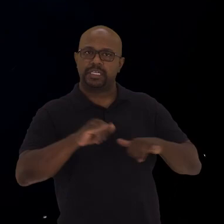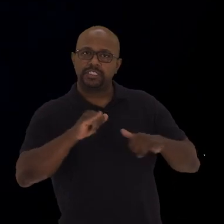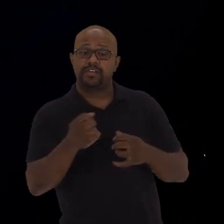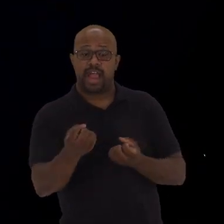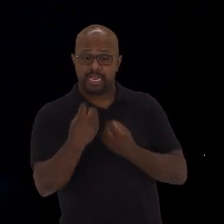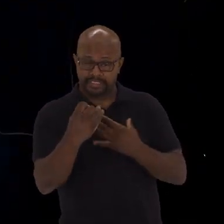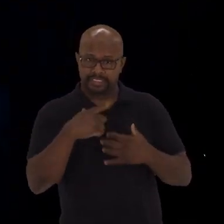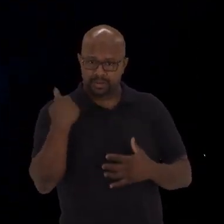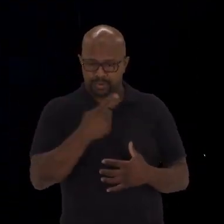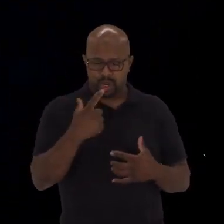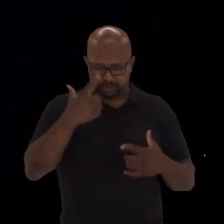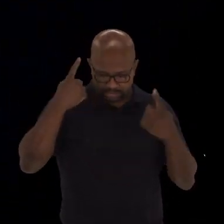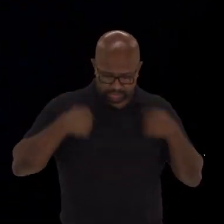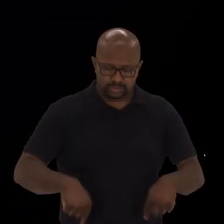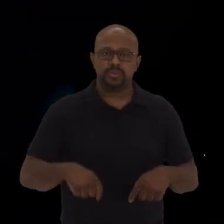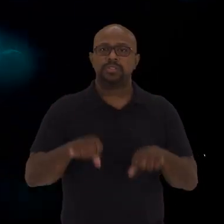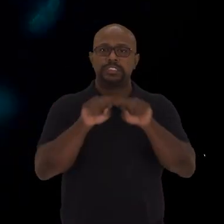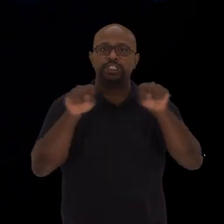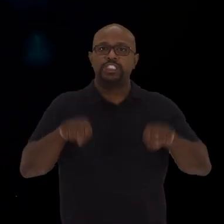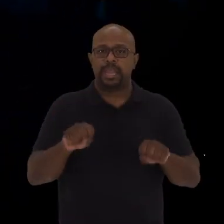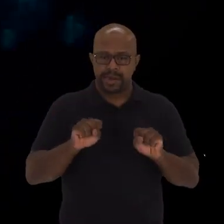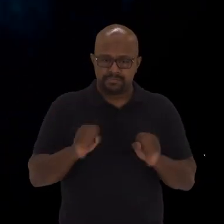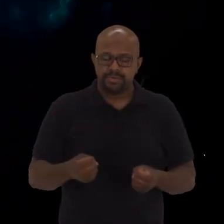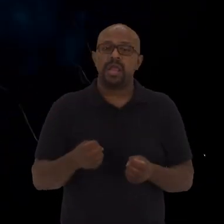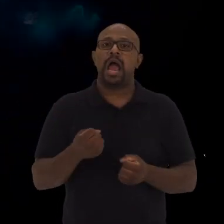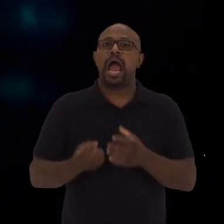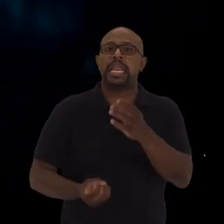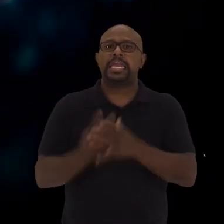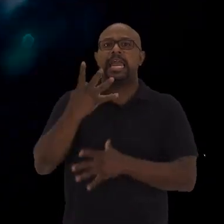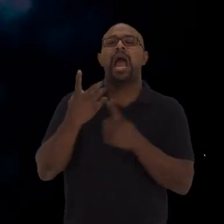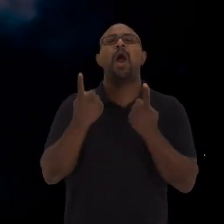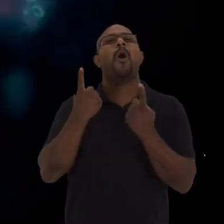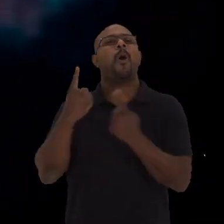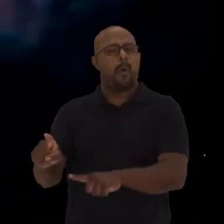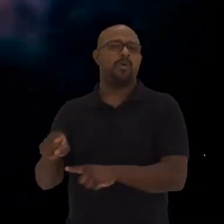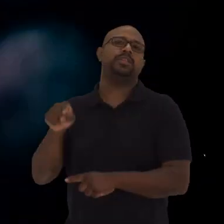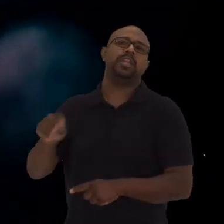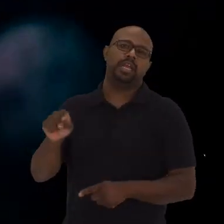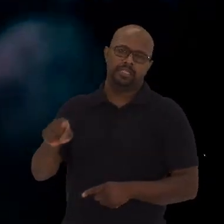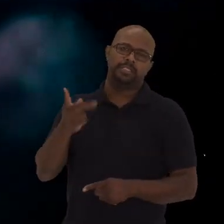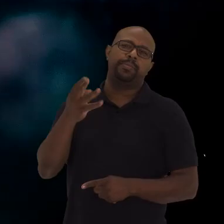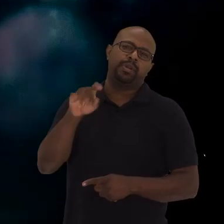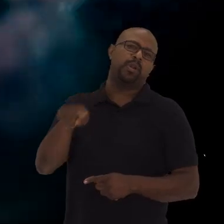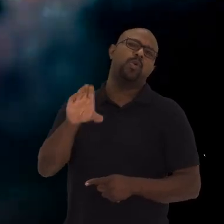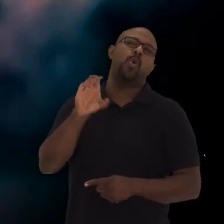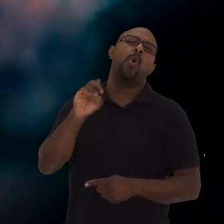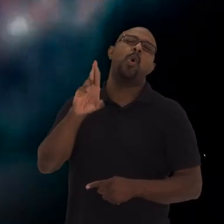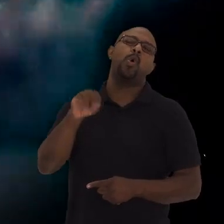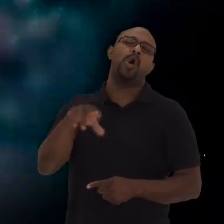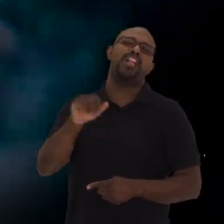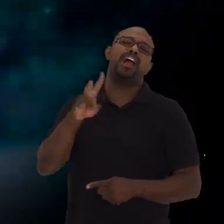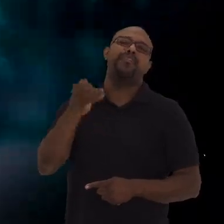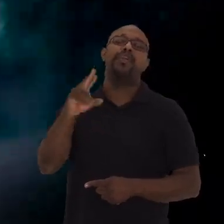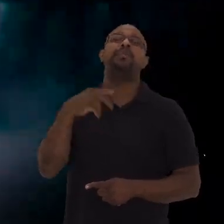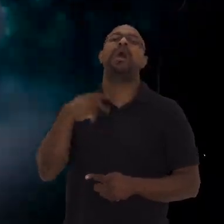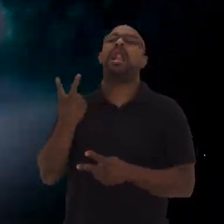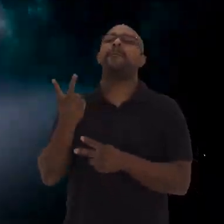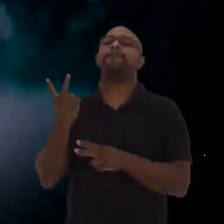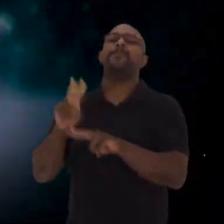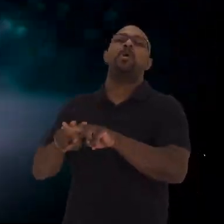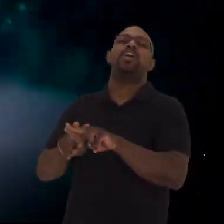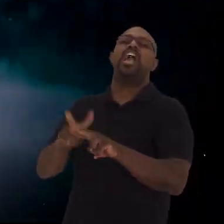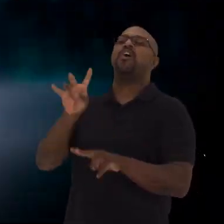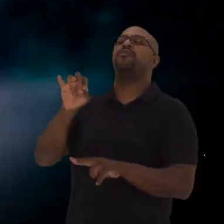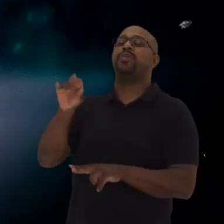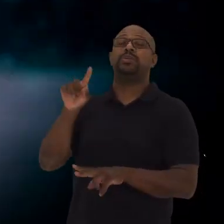Nosso sistema imune A produzir anticorpos Contra essa proteína aqui Do coronavírus Para bloquear o vírus